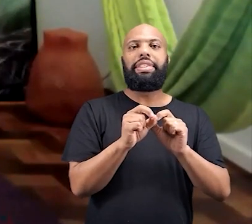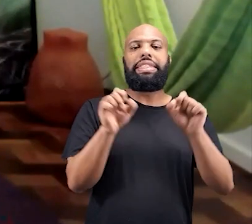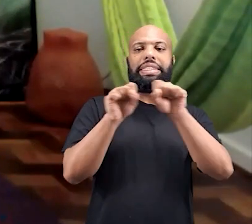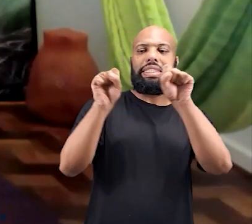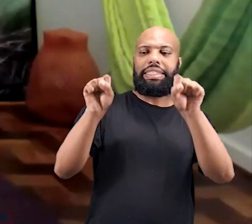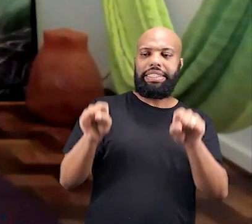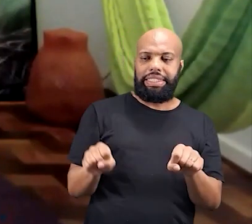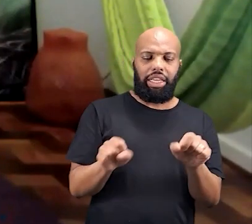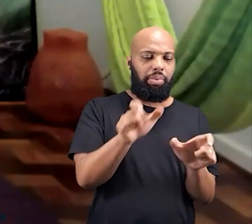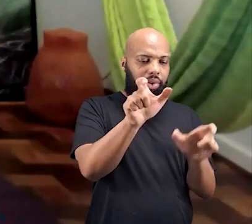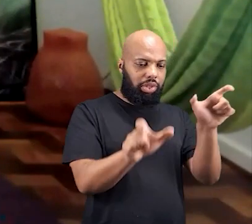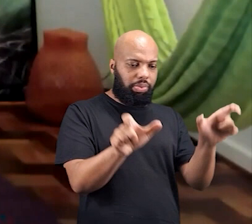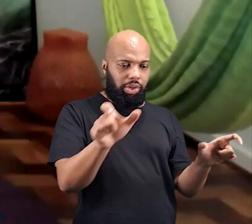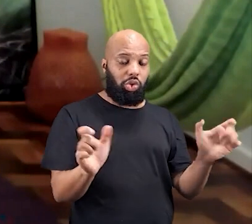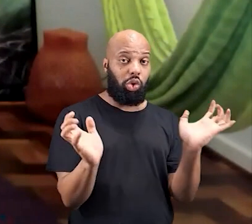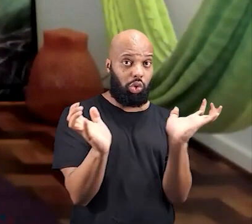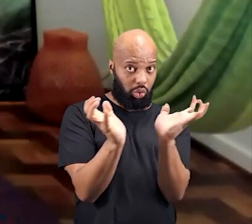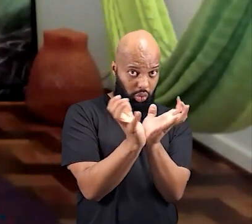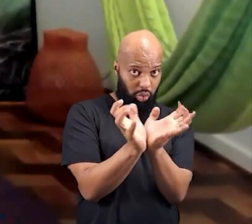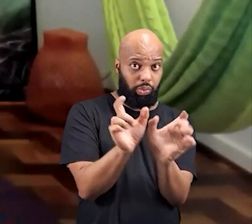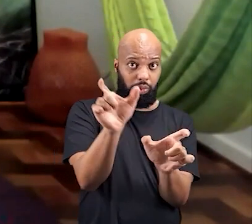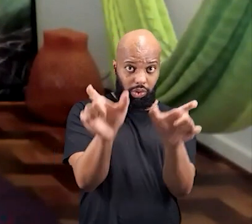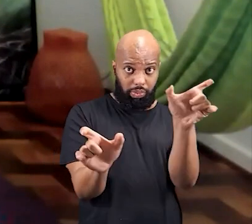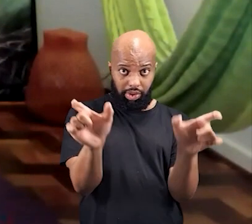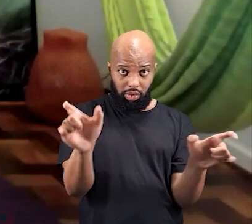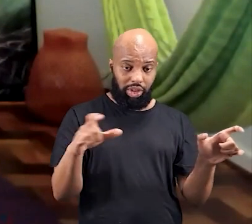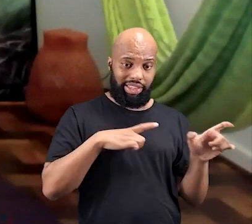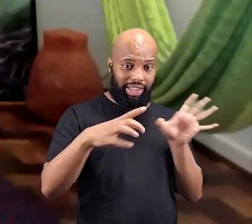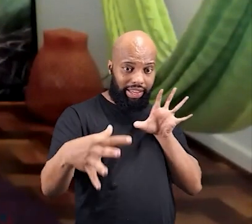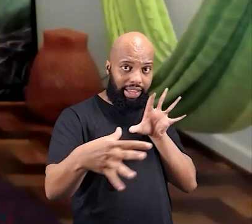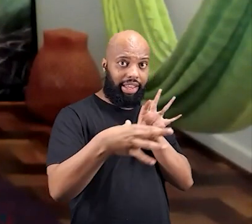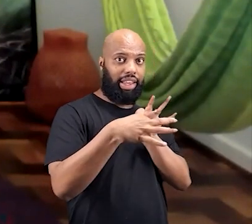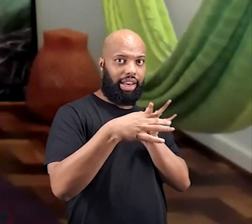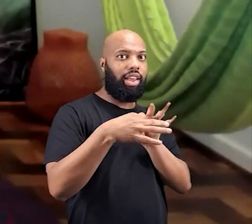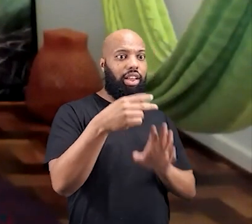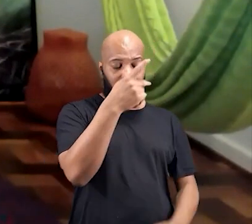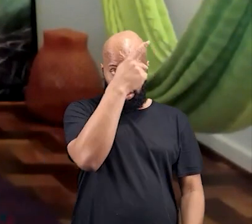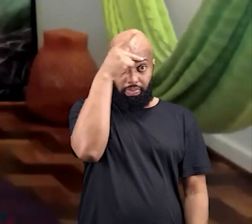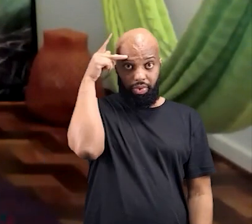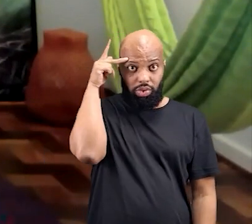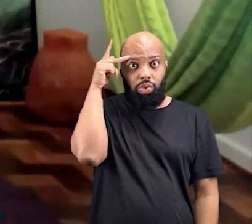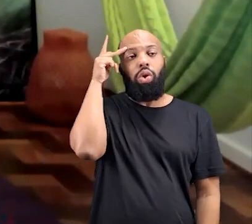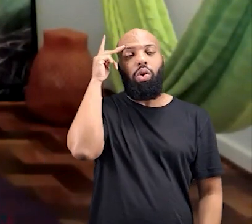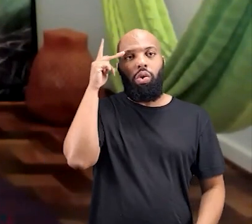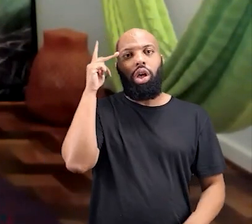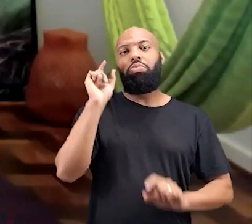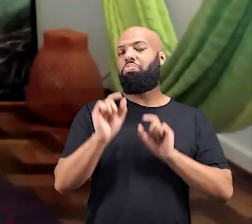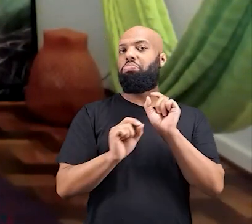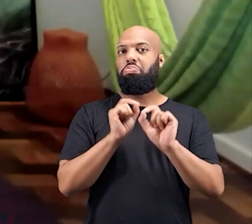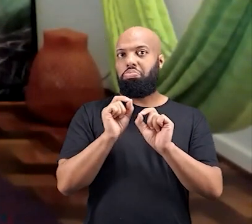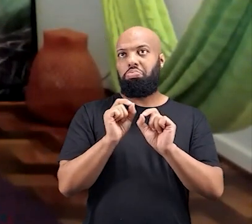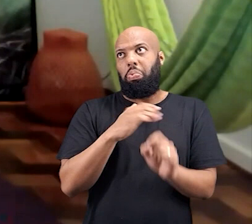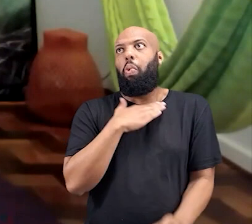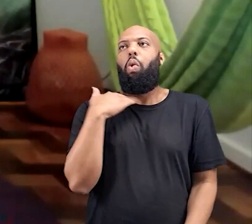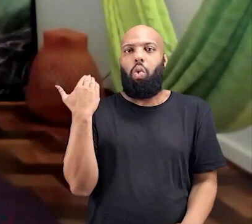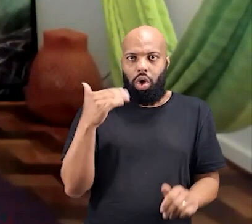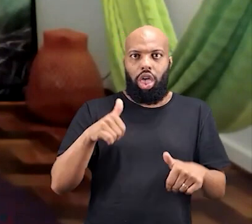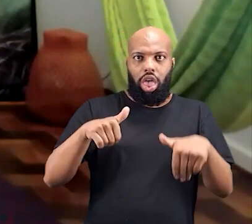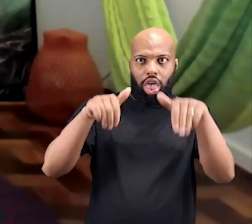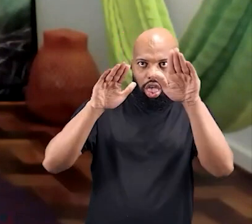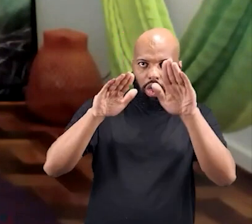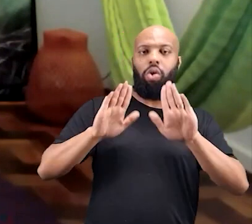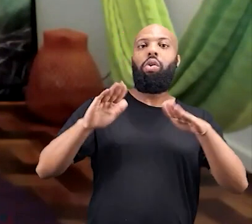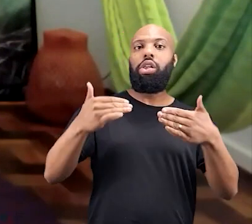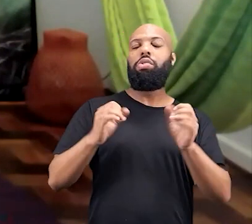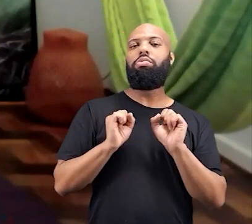esse sistema de pessoas, né? Esse grupo de pessoas que são ligados a essa pessoa que